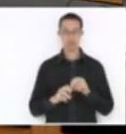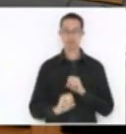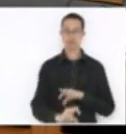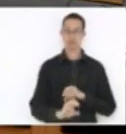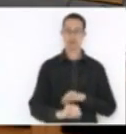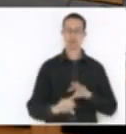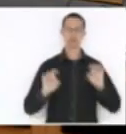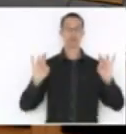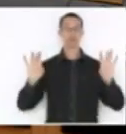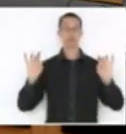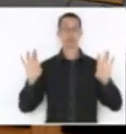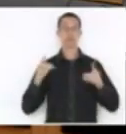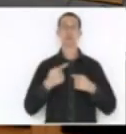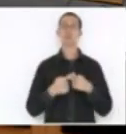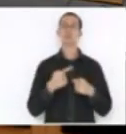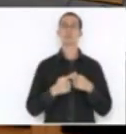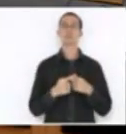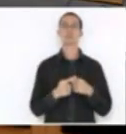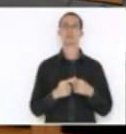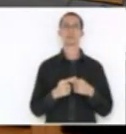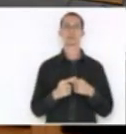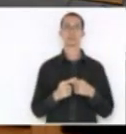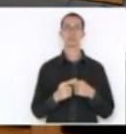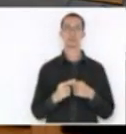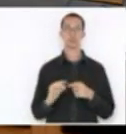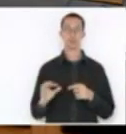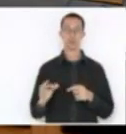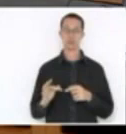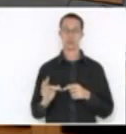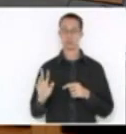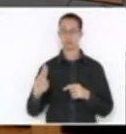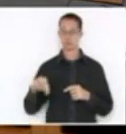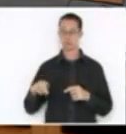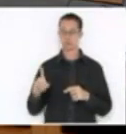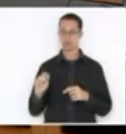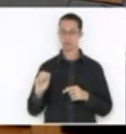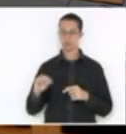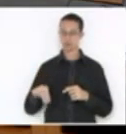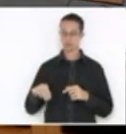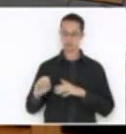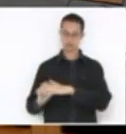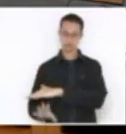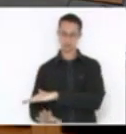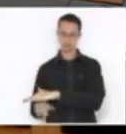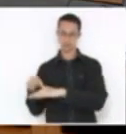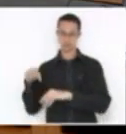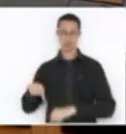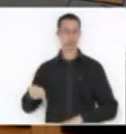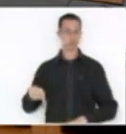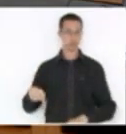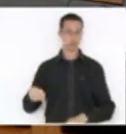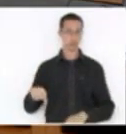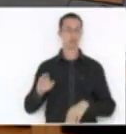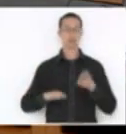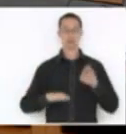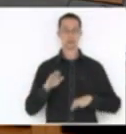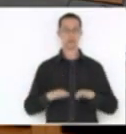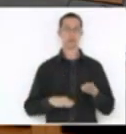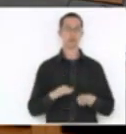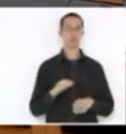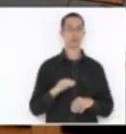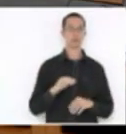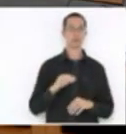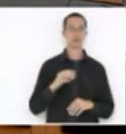dentro do Fundam, algum parlamentar pode, na sua emenda, inclusive, quando o prefeito lá não